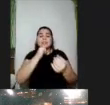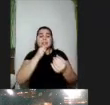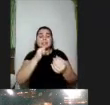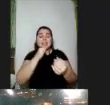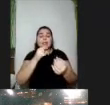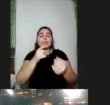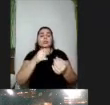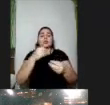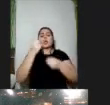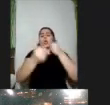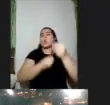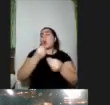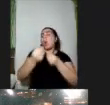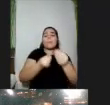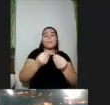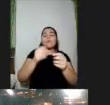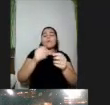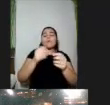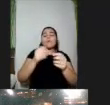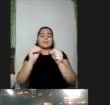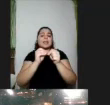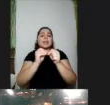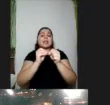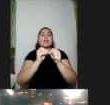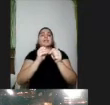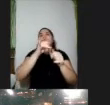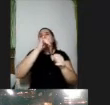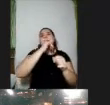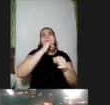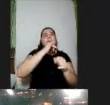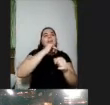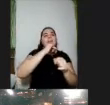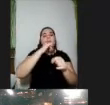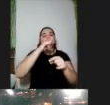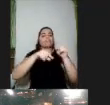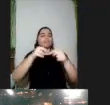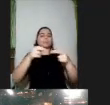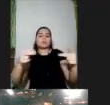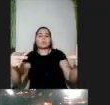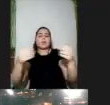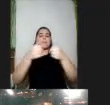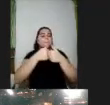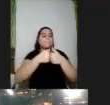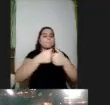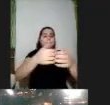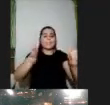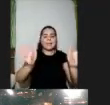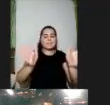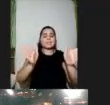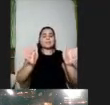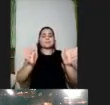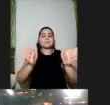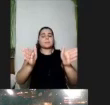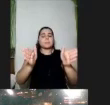destaca conceitos de como é a gente trabalha com os exemplos com a ampliação de expansão